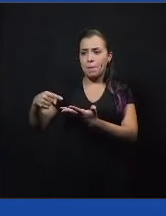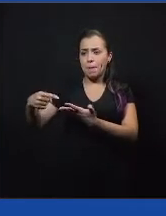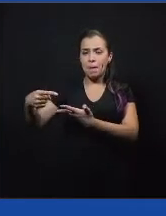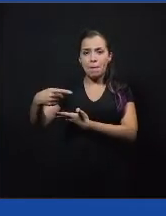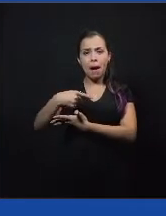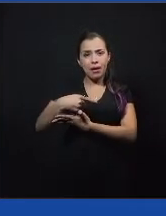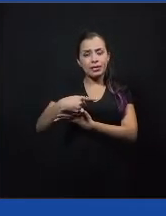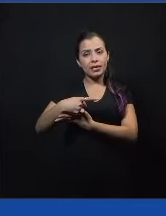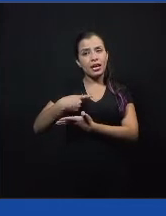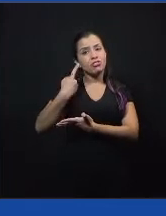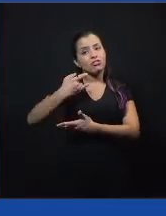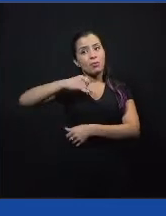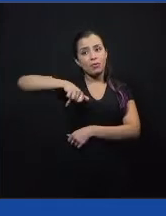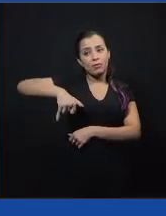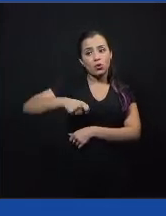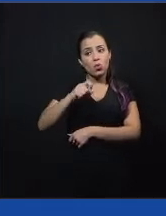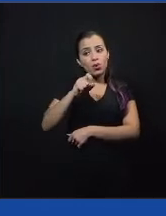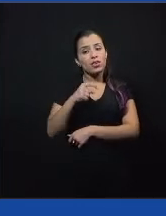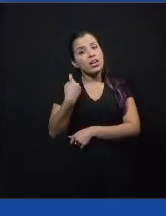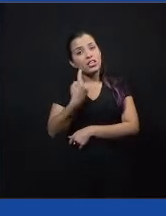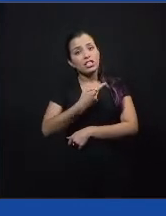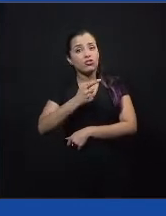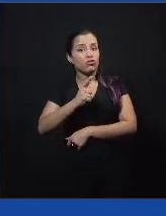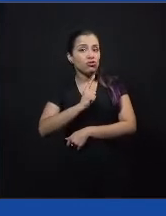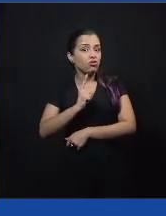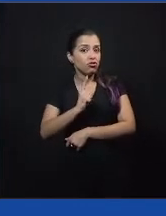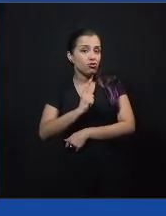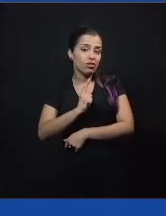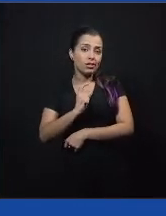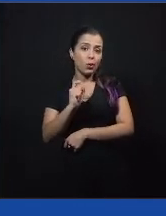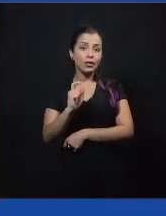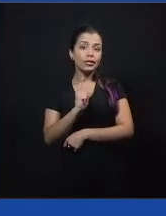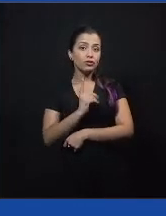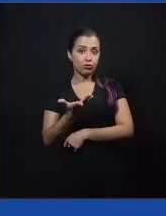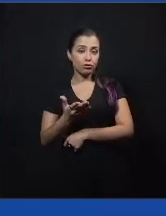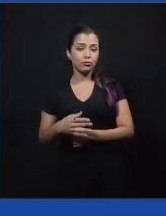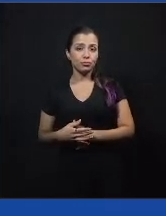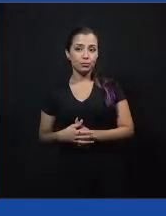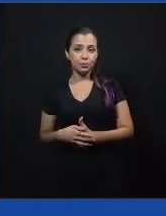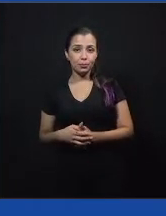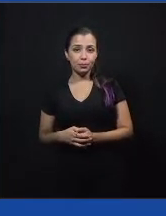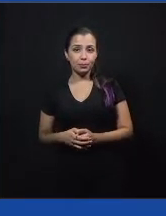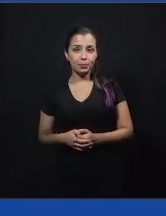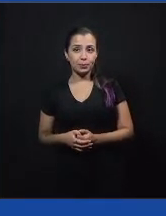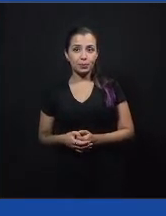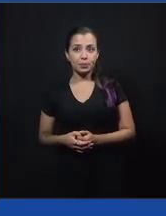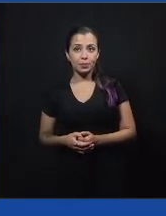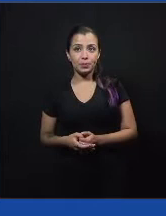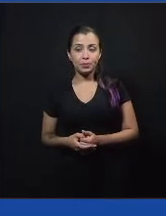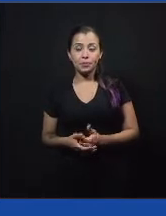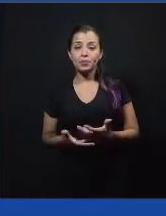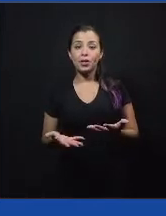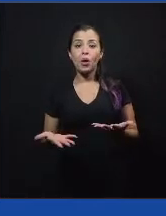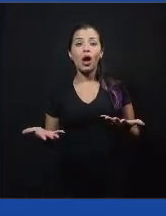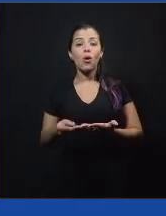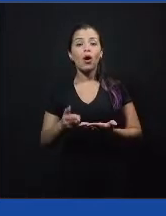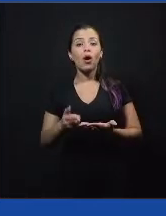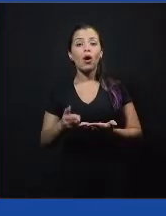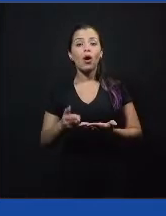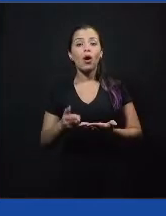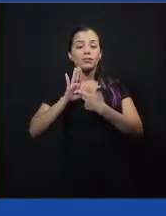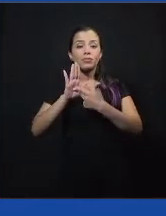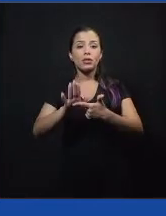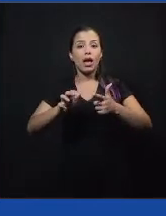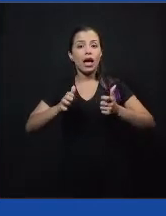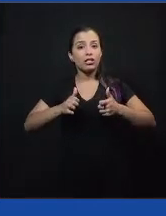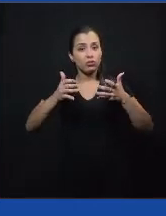aproveitou os materiais que a gente foi produzindo com o celular, com o que dava. Então, vocês vão ver um pouco da ação e depois a gente vai conversar